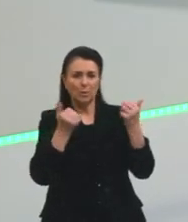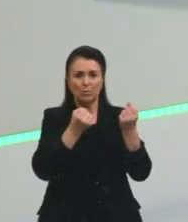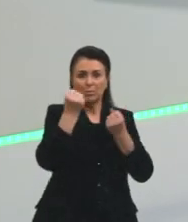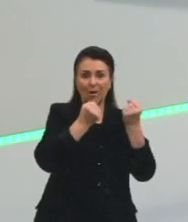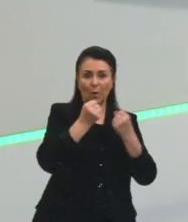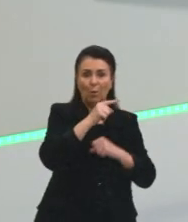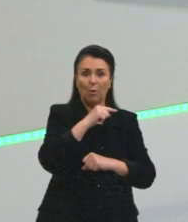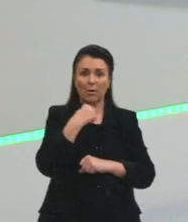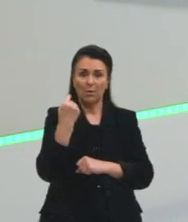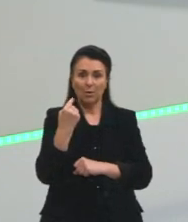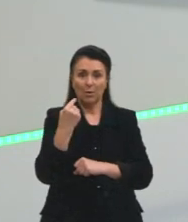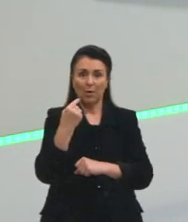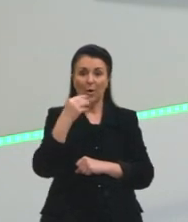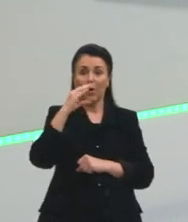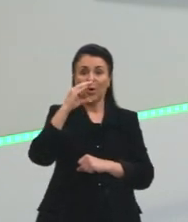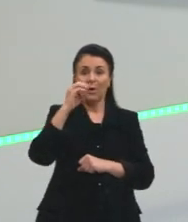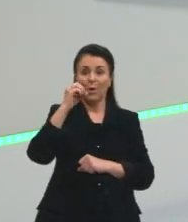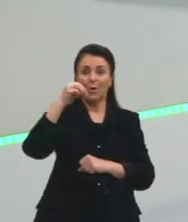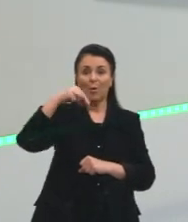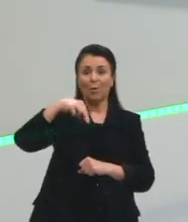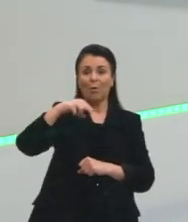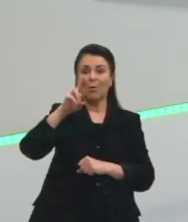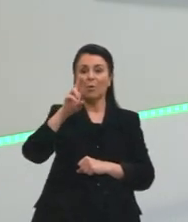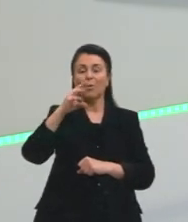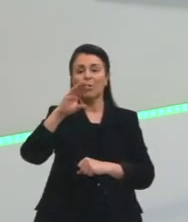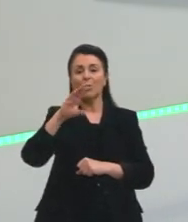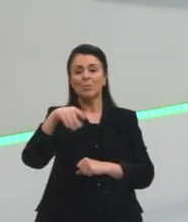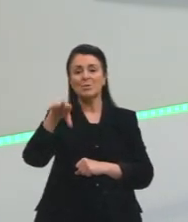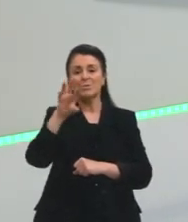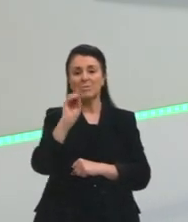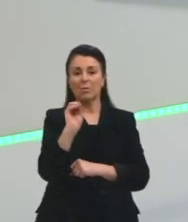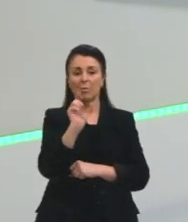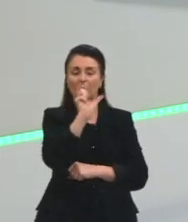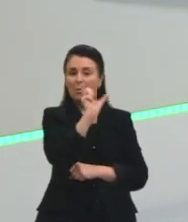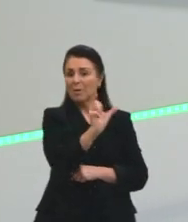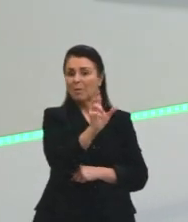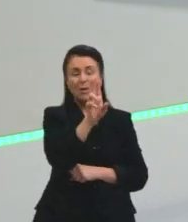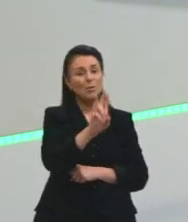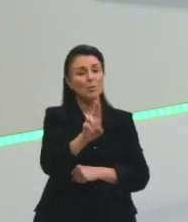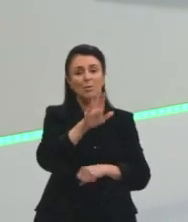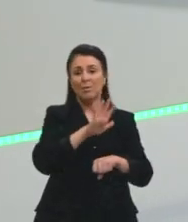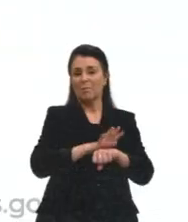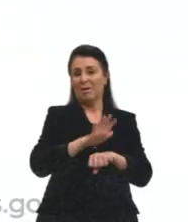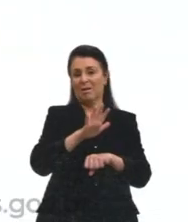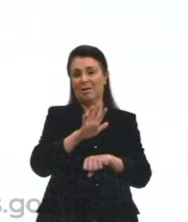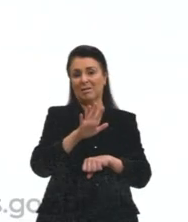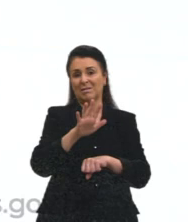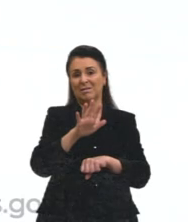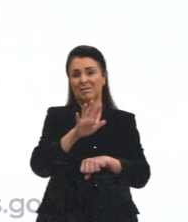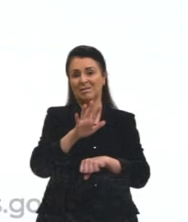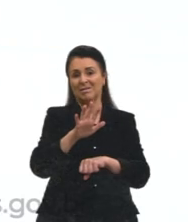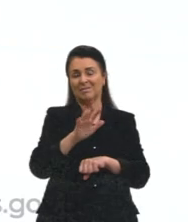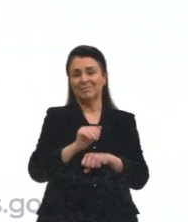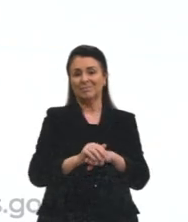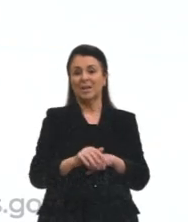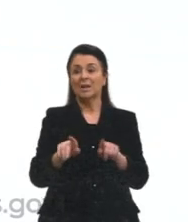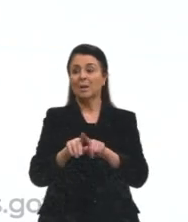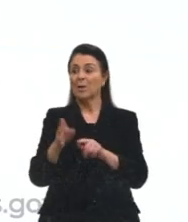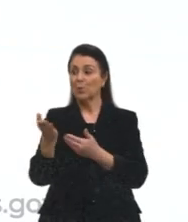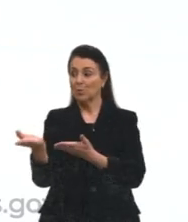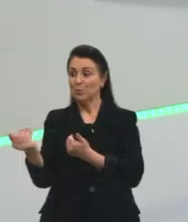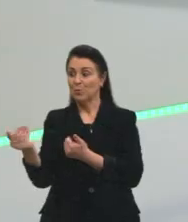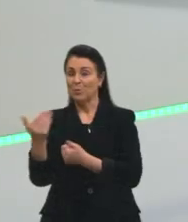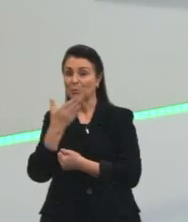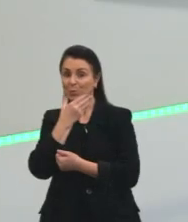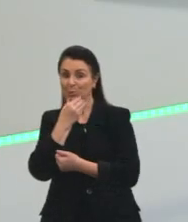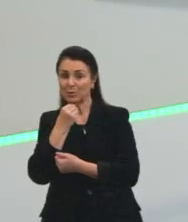pelo uso da palavra condução, né? Que a gente já não usa mais para se referir a transporte, basicamente. O rapazinho diz de